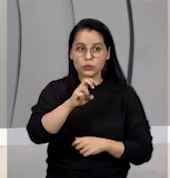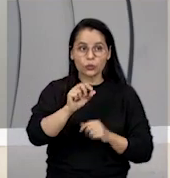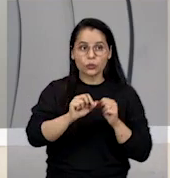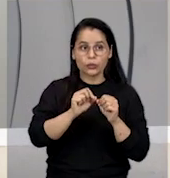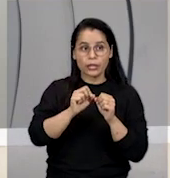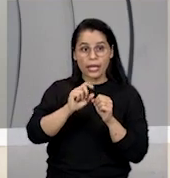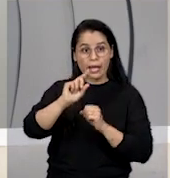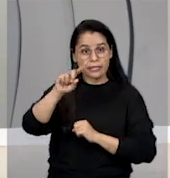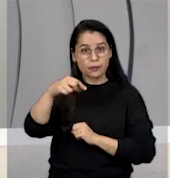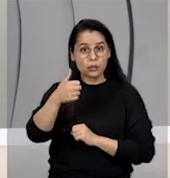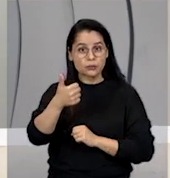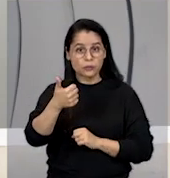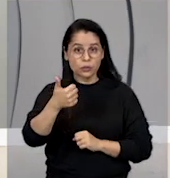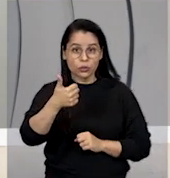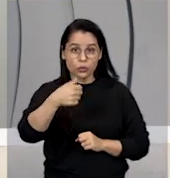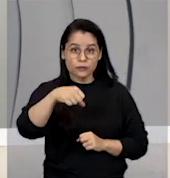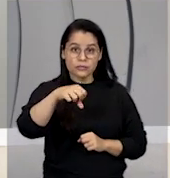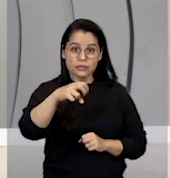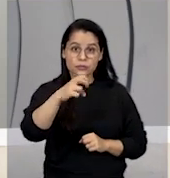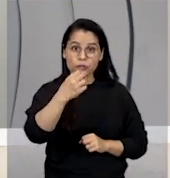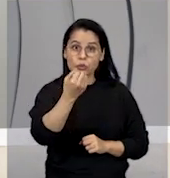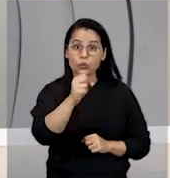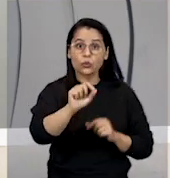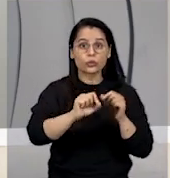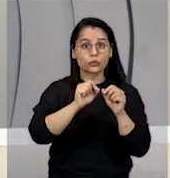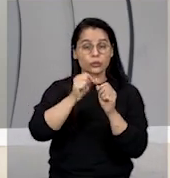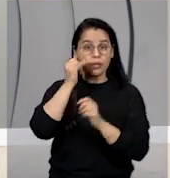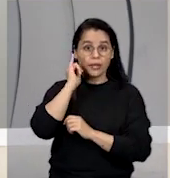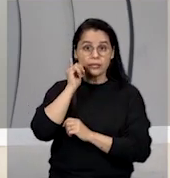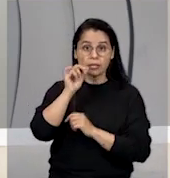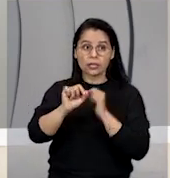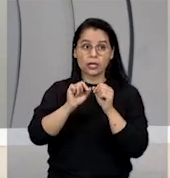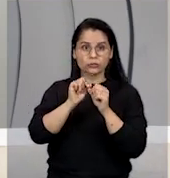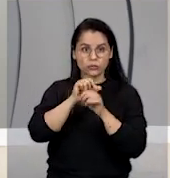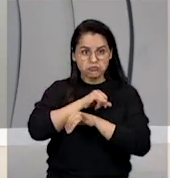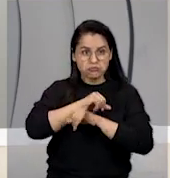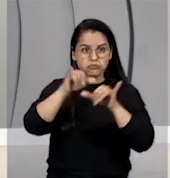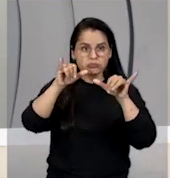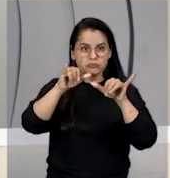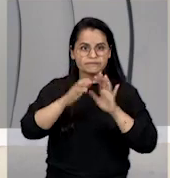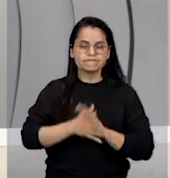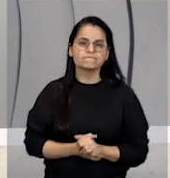1948, a Declaração foi promulgada?